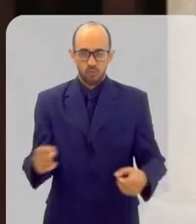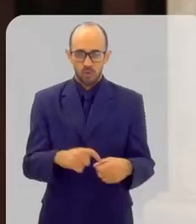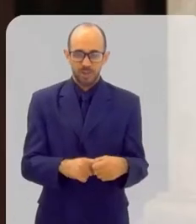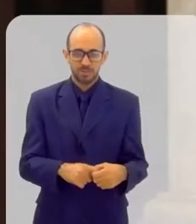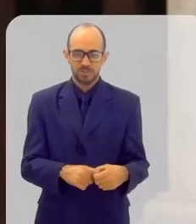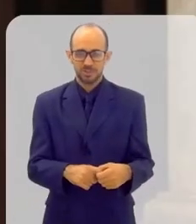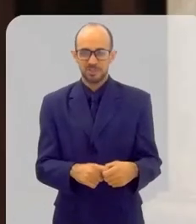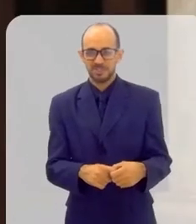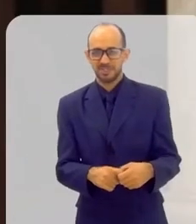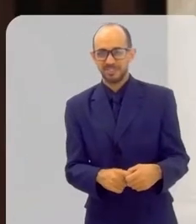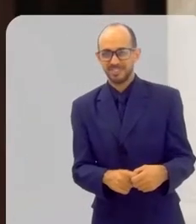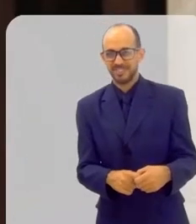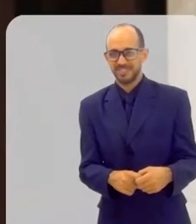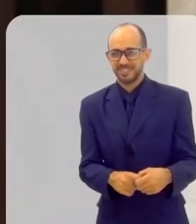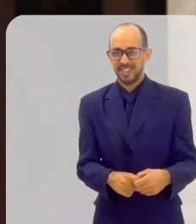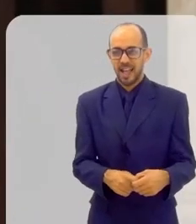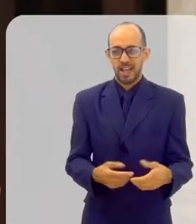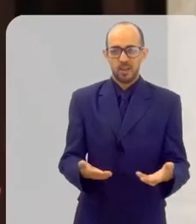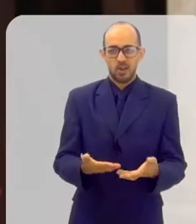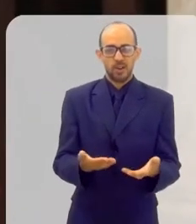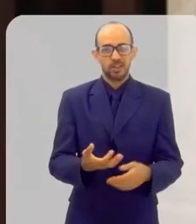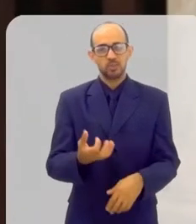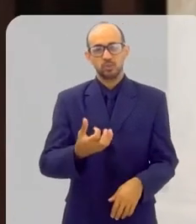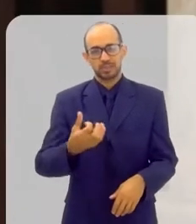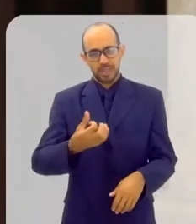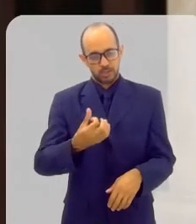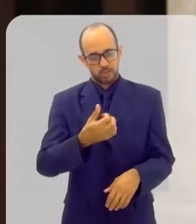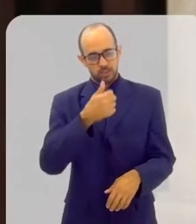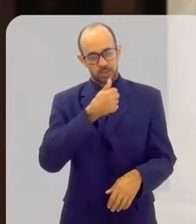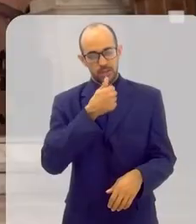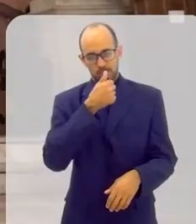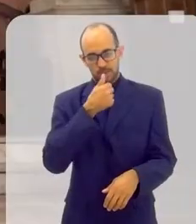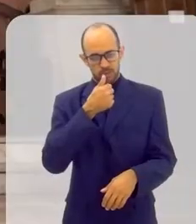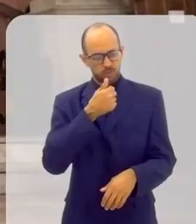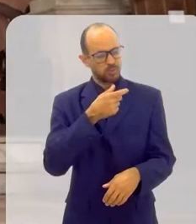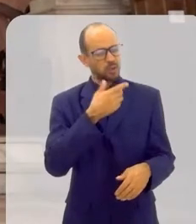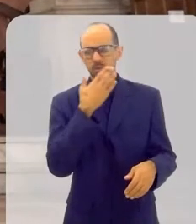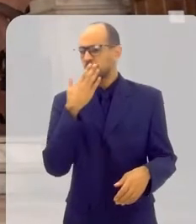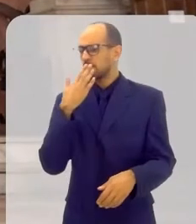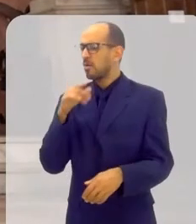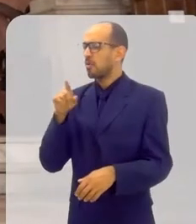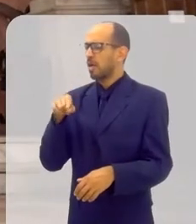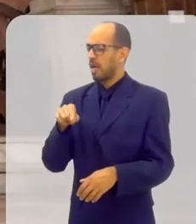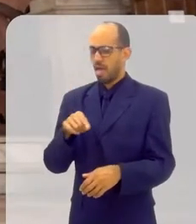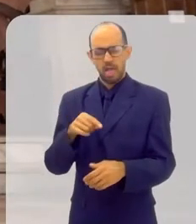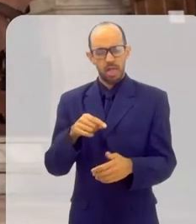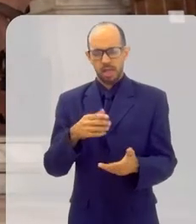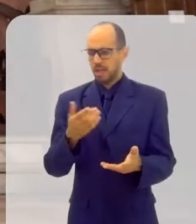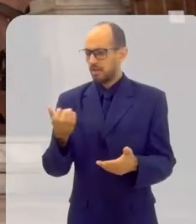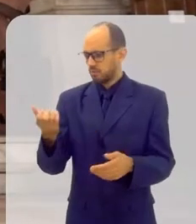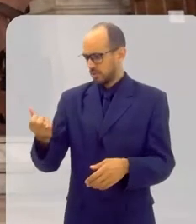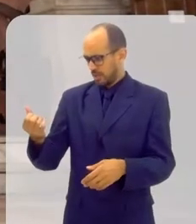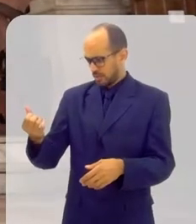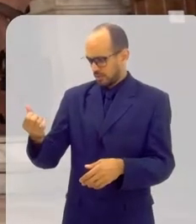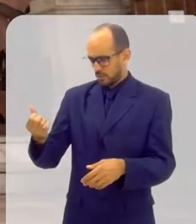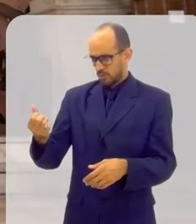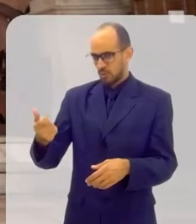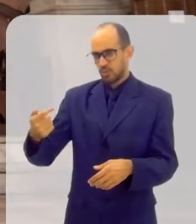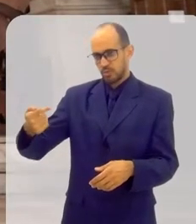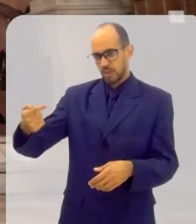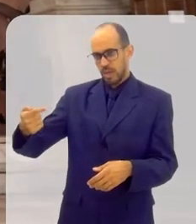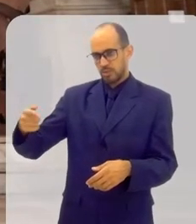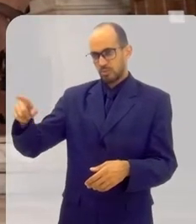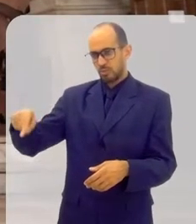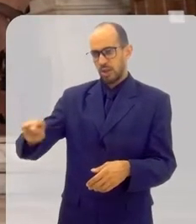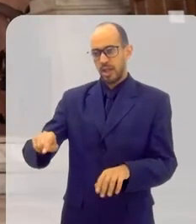O Voltamos, voltamos no sexto sacramento. O que seria o sexto sacramento? O sexto sacramento, na verdade o sexto e o sétimo